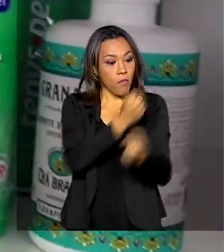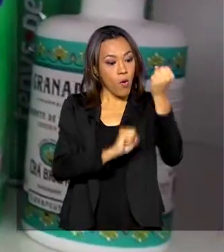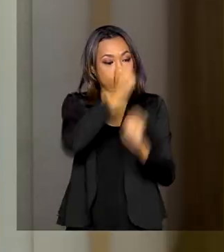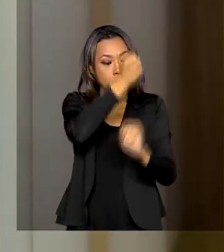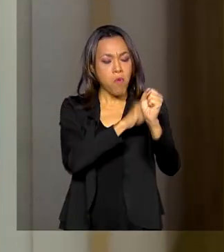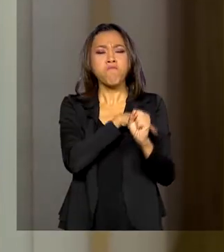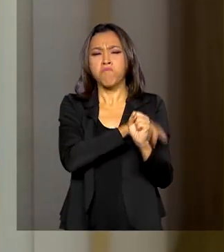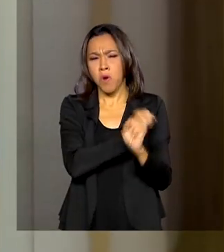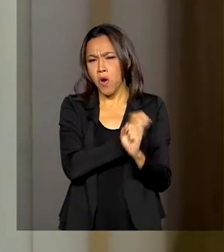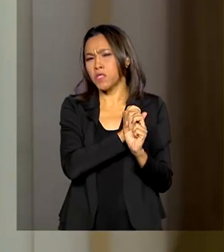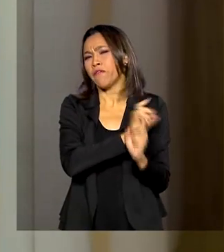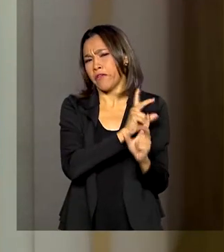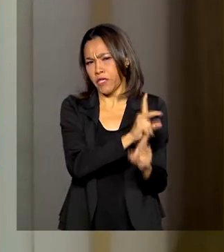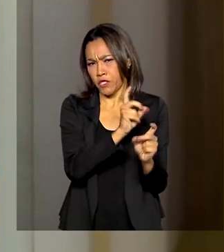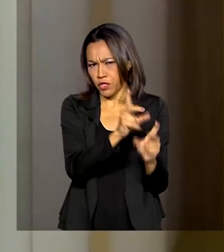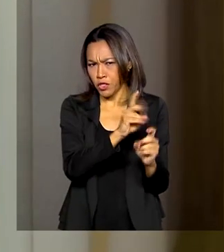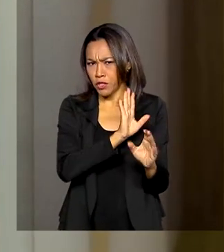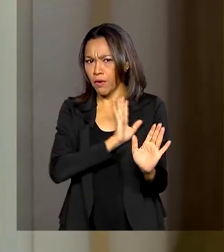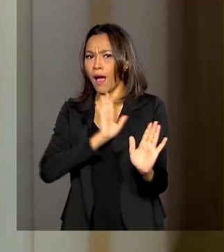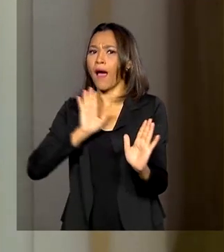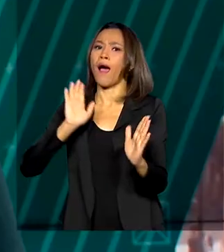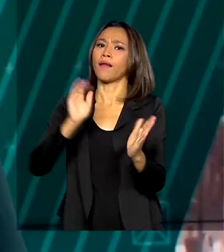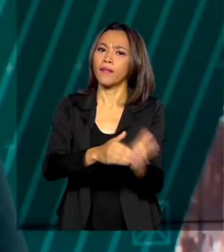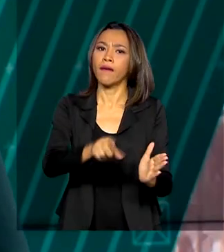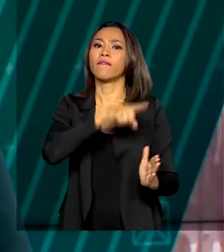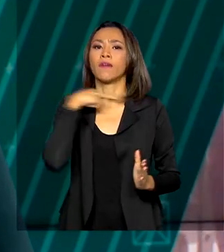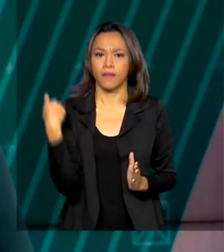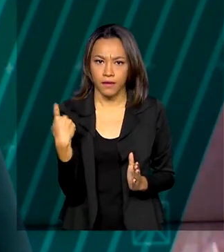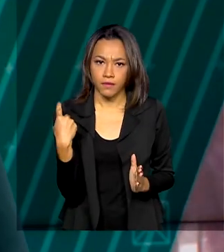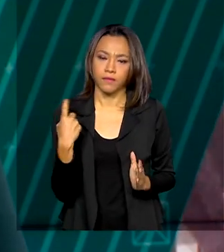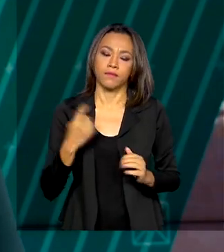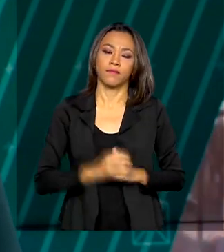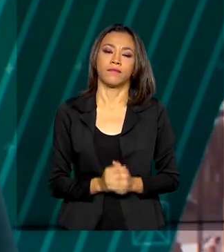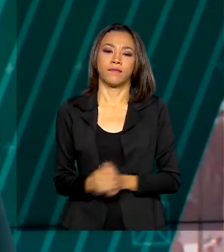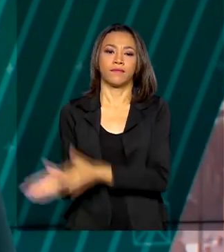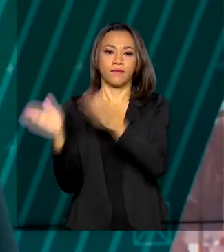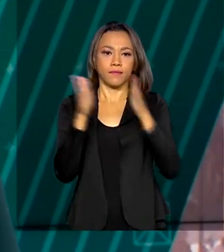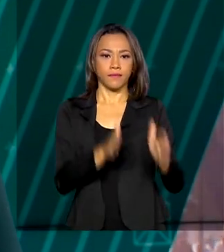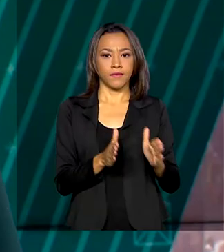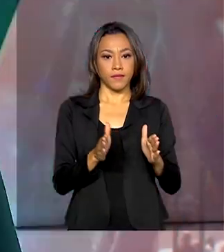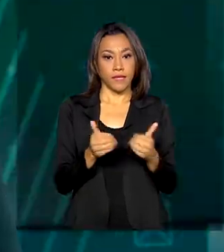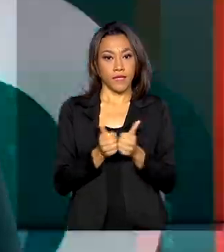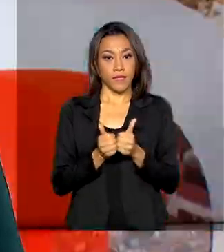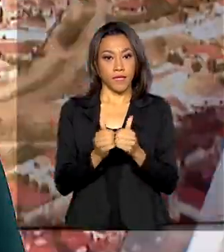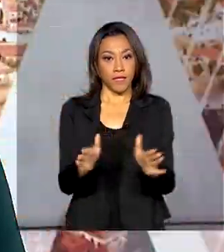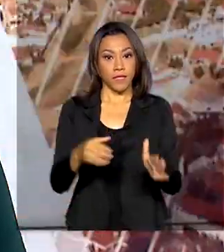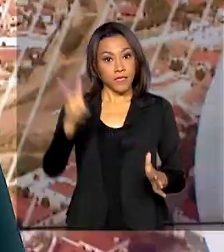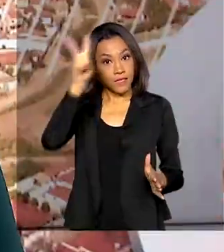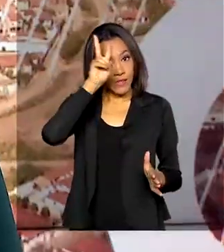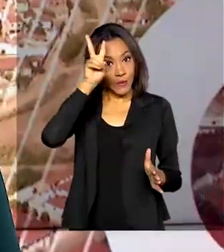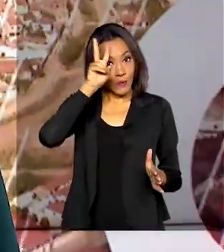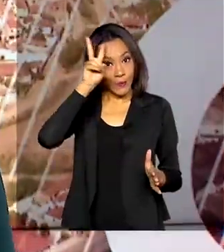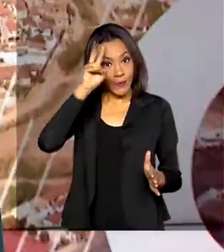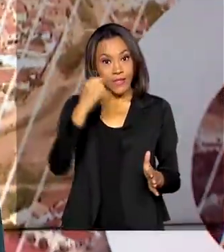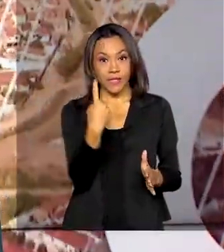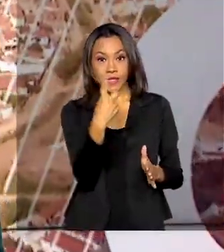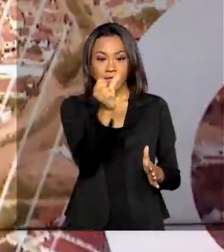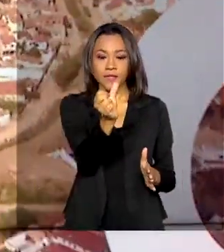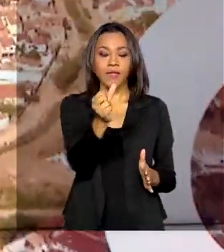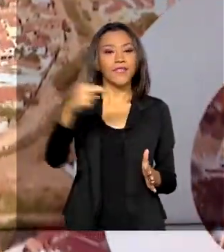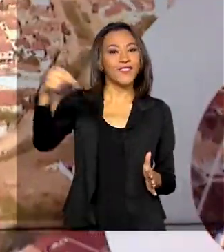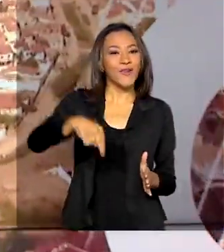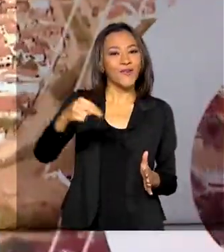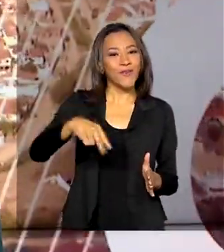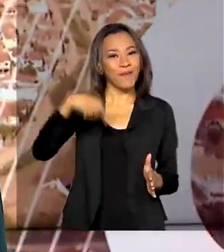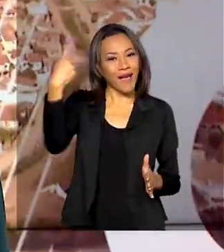vendidos até o prazo de validade. A partir de segunda-feira, dia 16 de novembro, o Brasil em